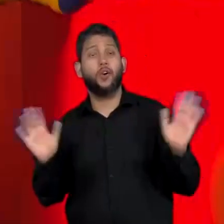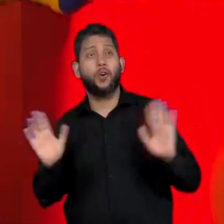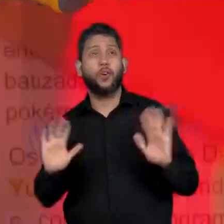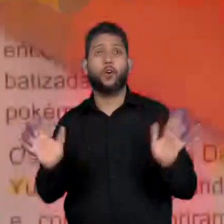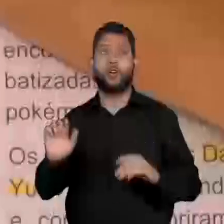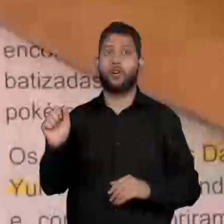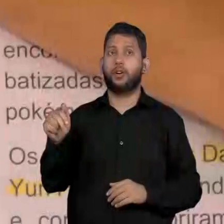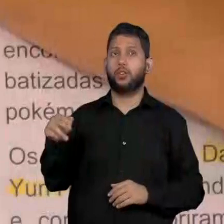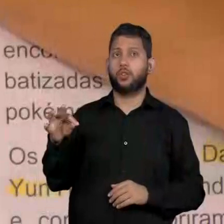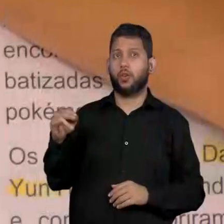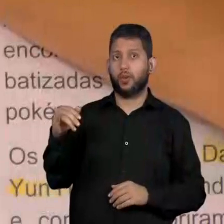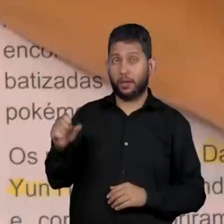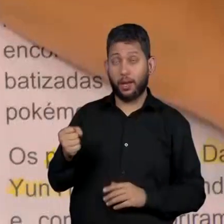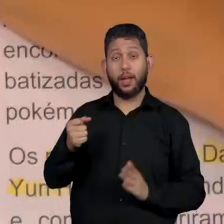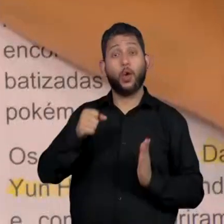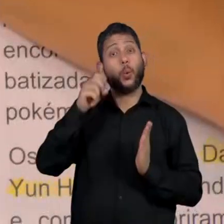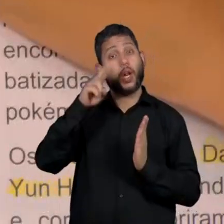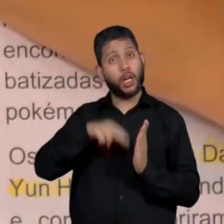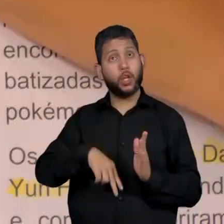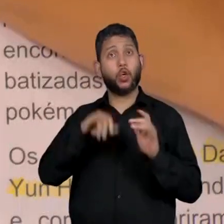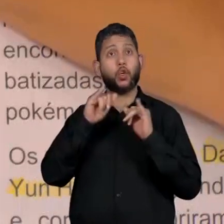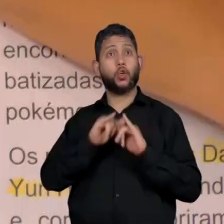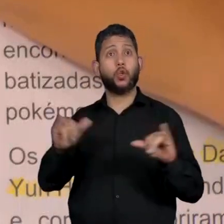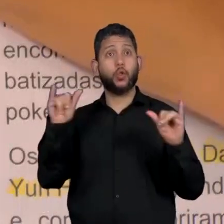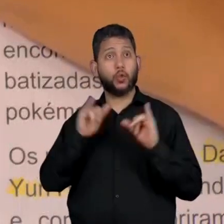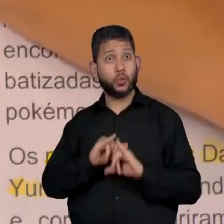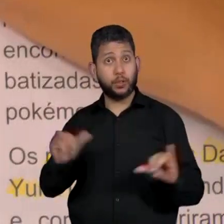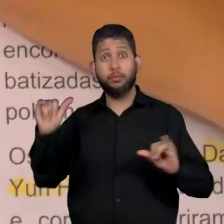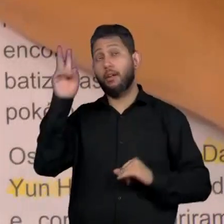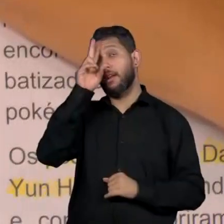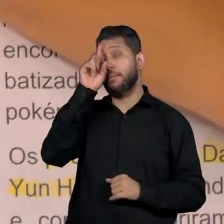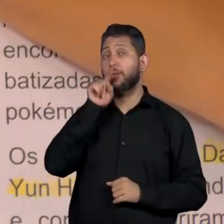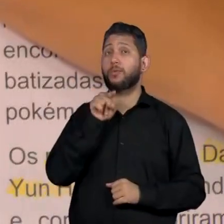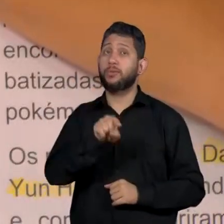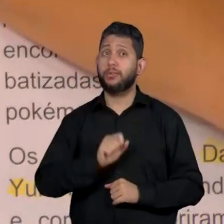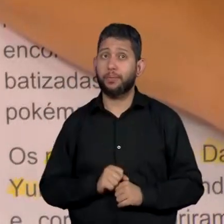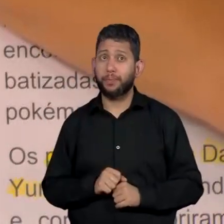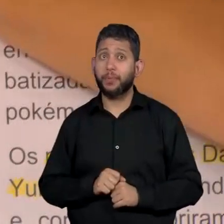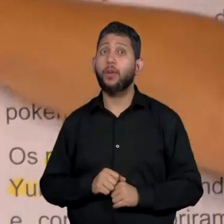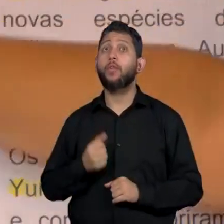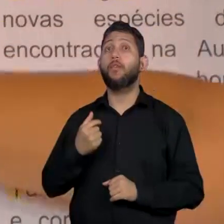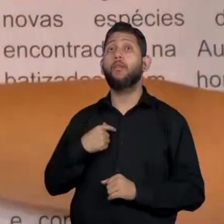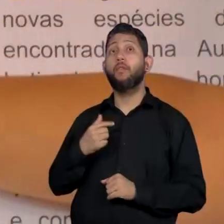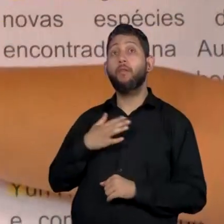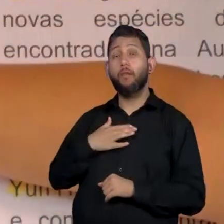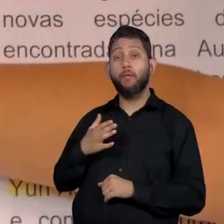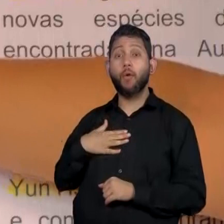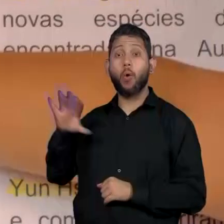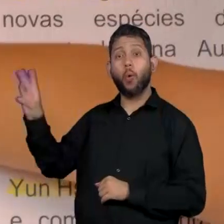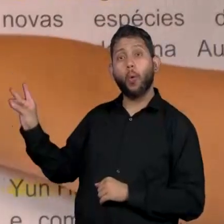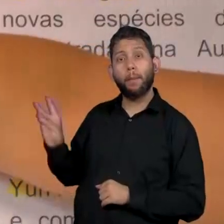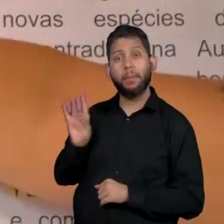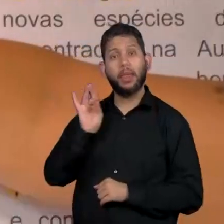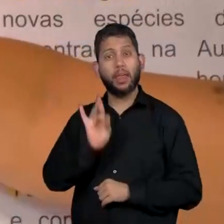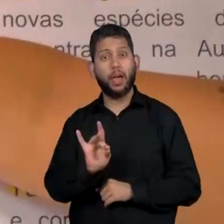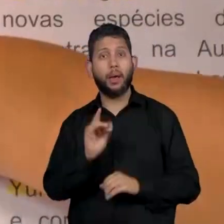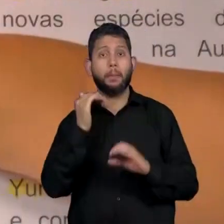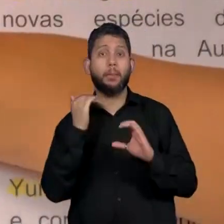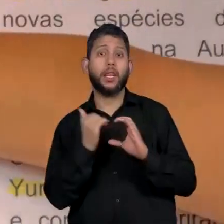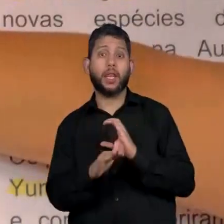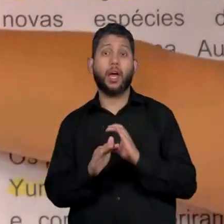Ele leu uma notícia. Ele já deu a informação do gênero textual. E de onde ele tirou?